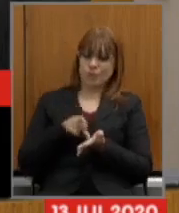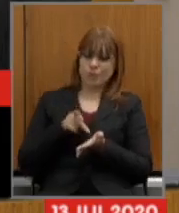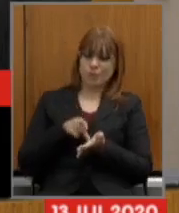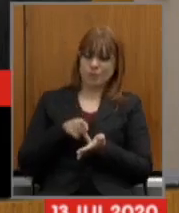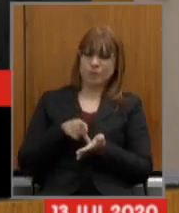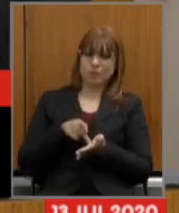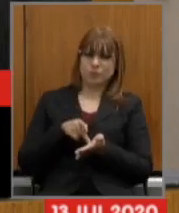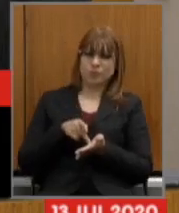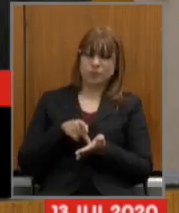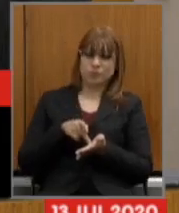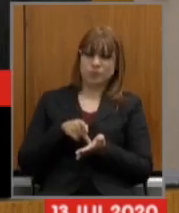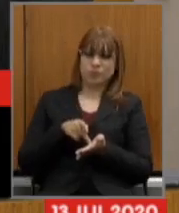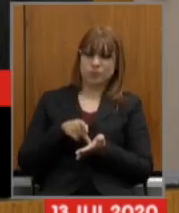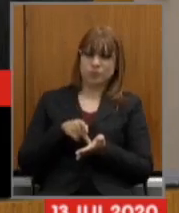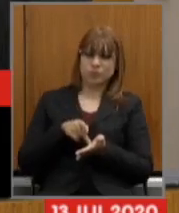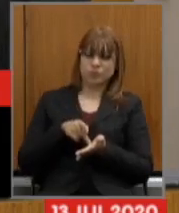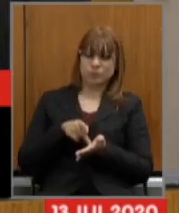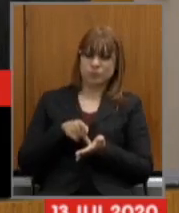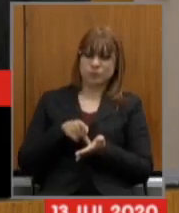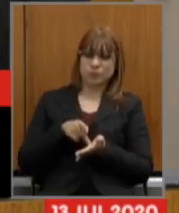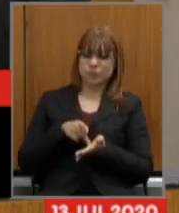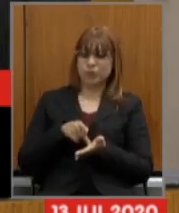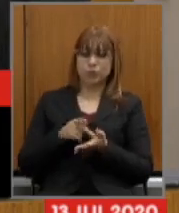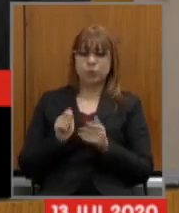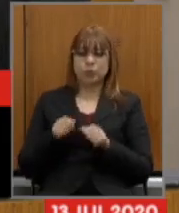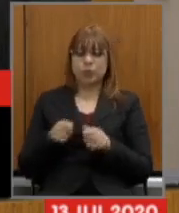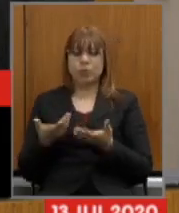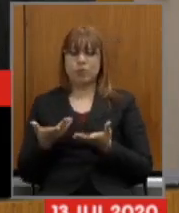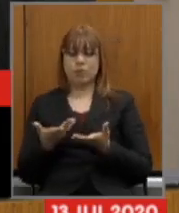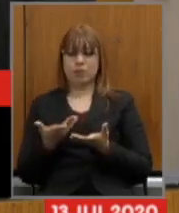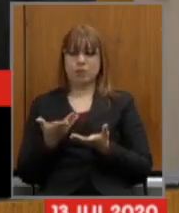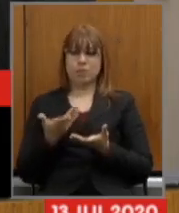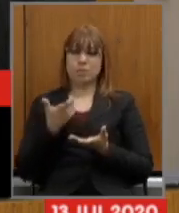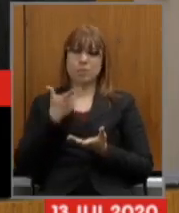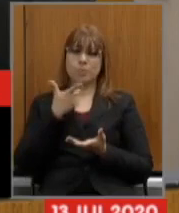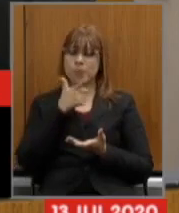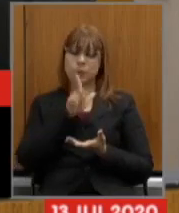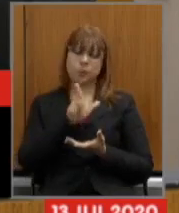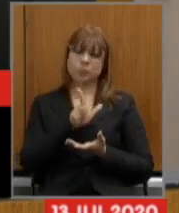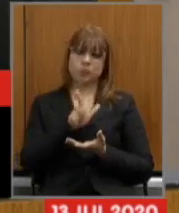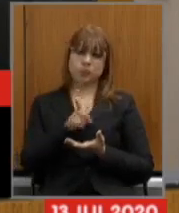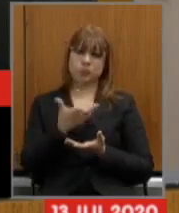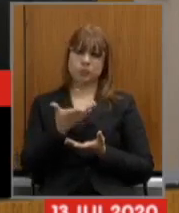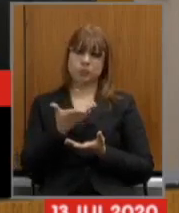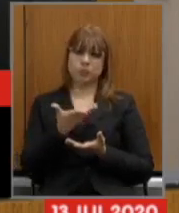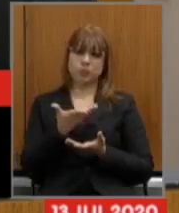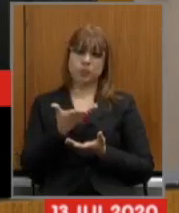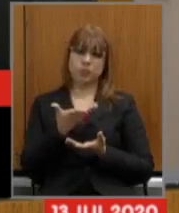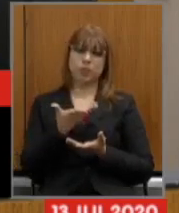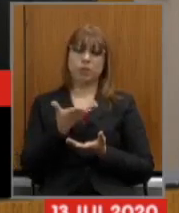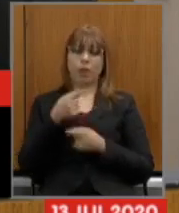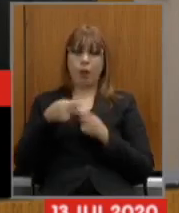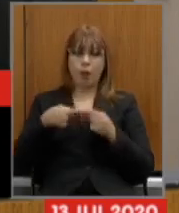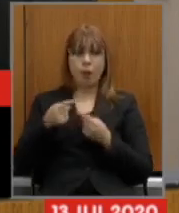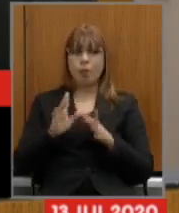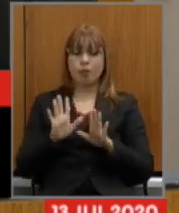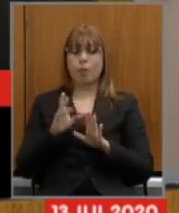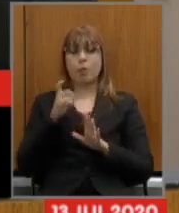a mentira pode zombar da verdade mas no